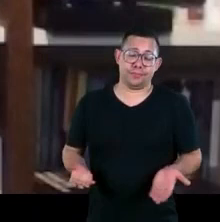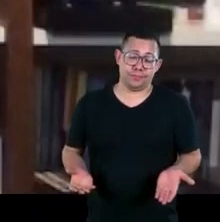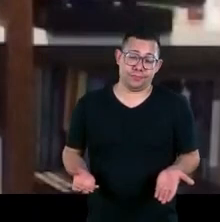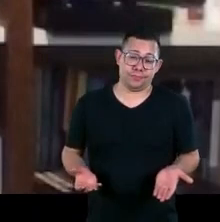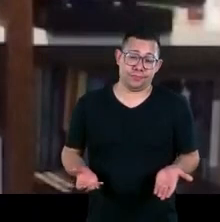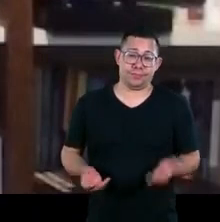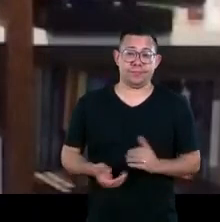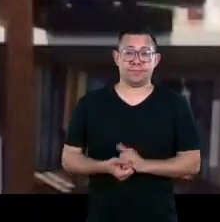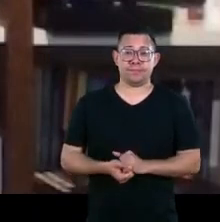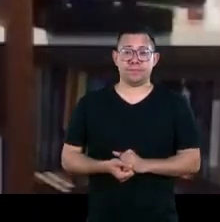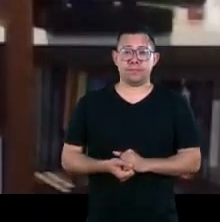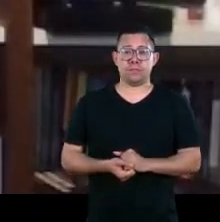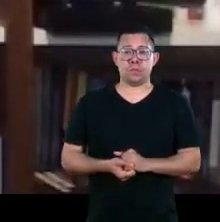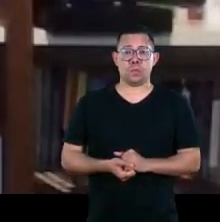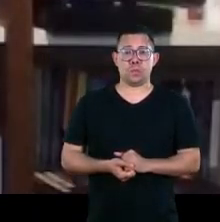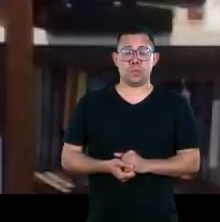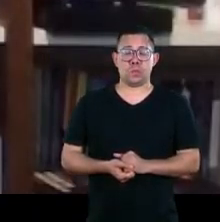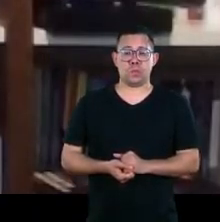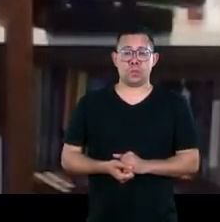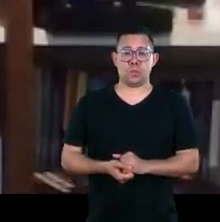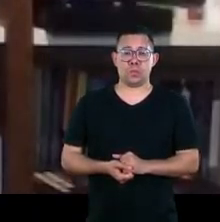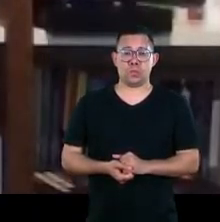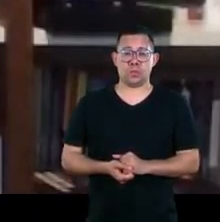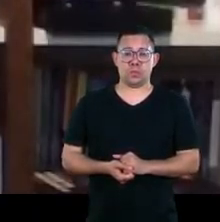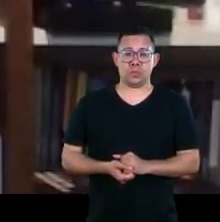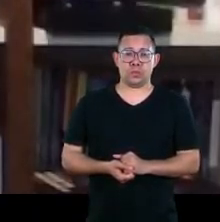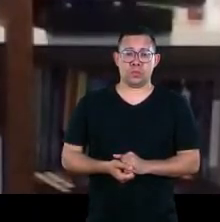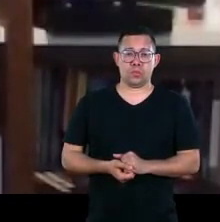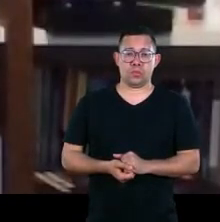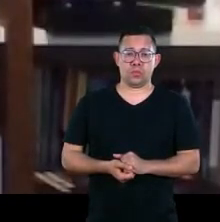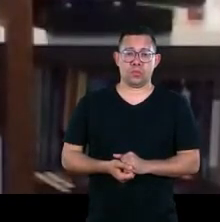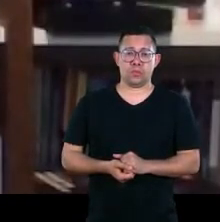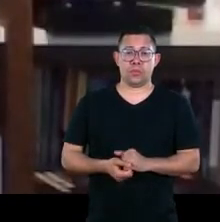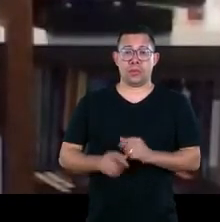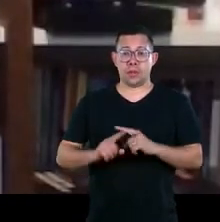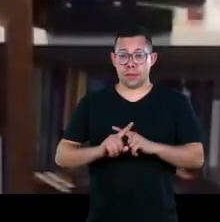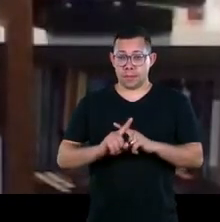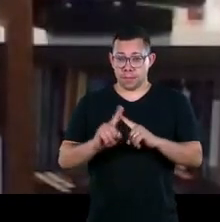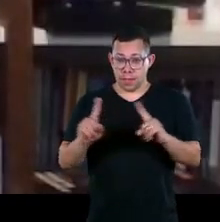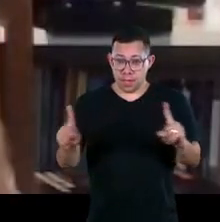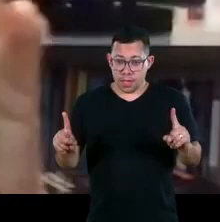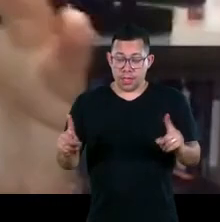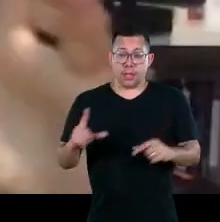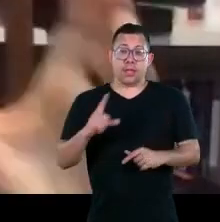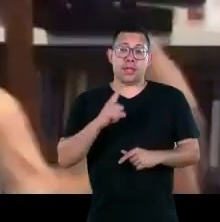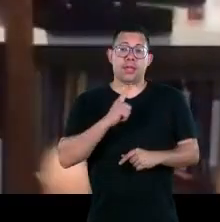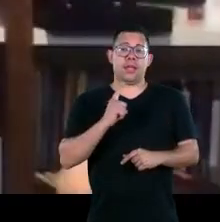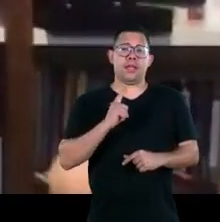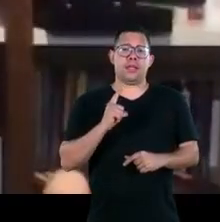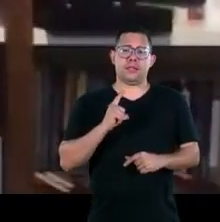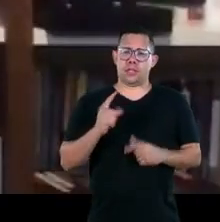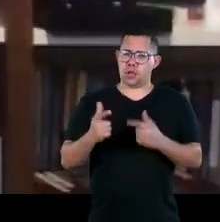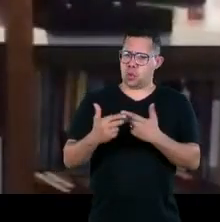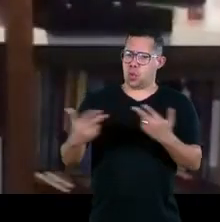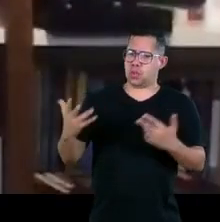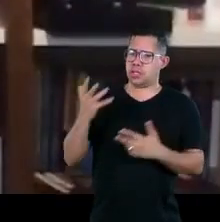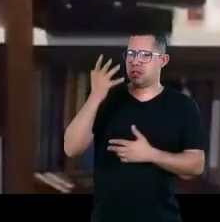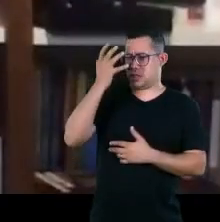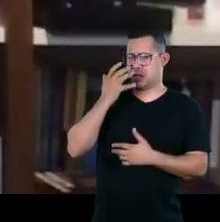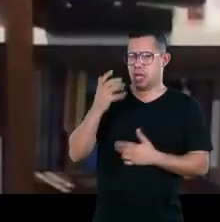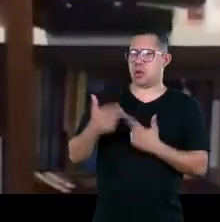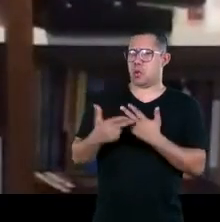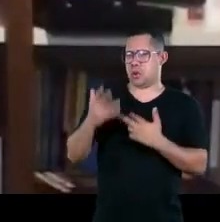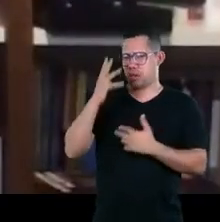tremendamente por outro lado uma questão muito séria olhando todo olhando todo o que se